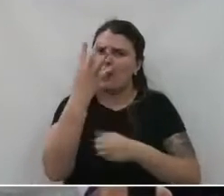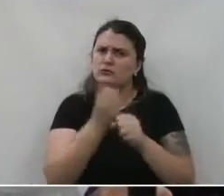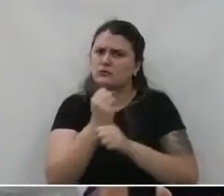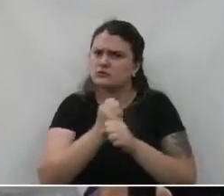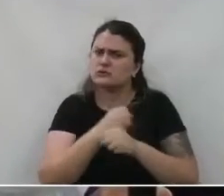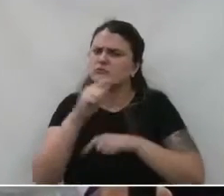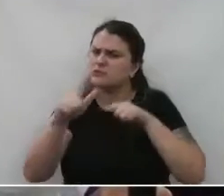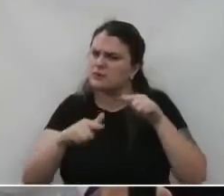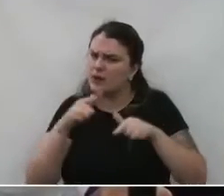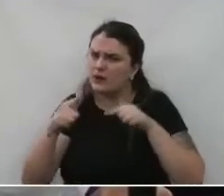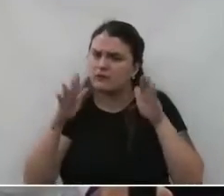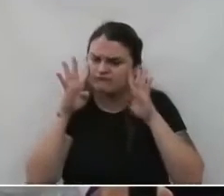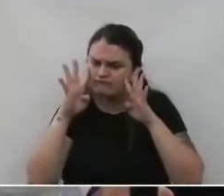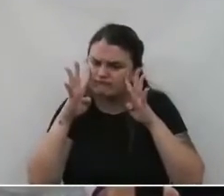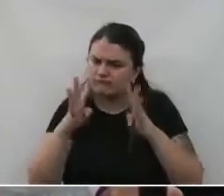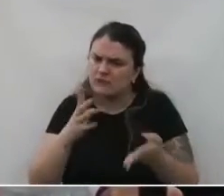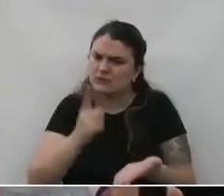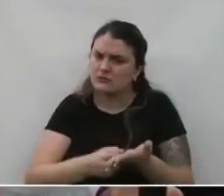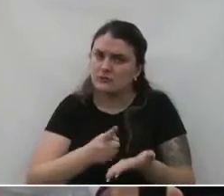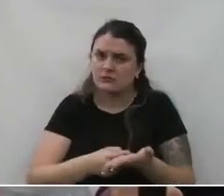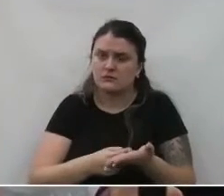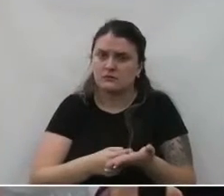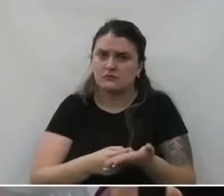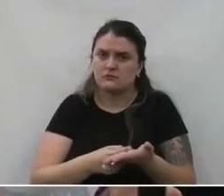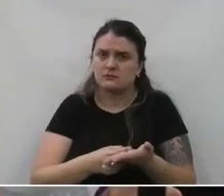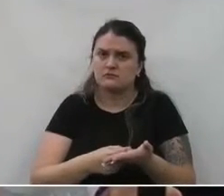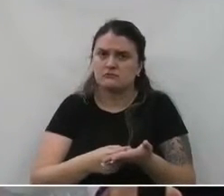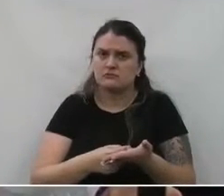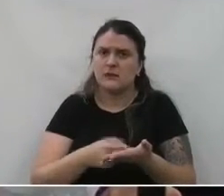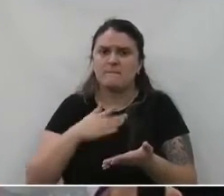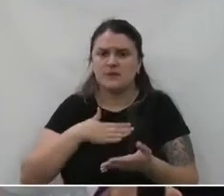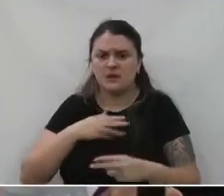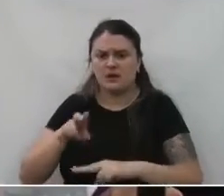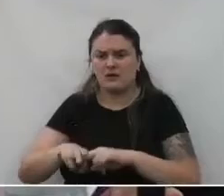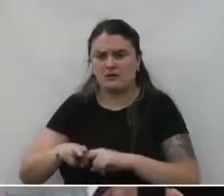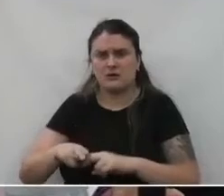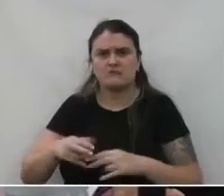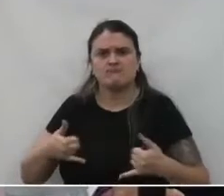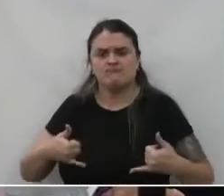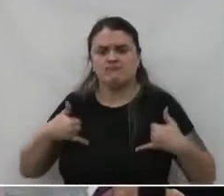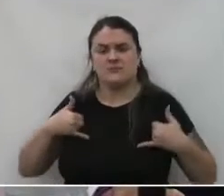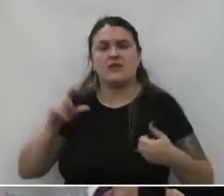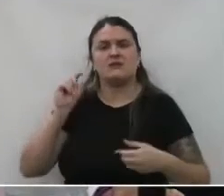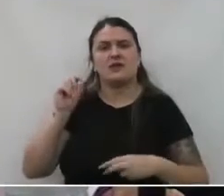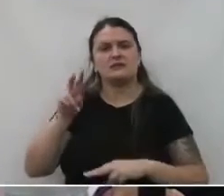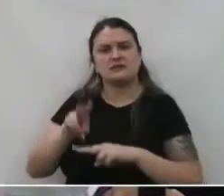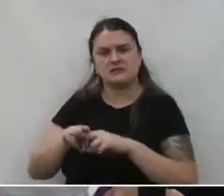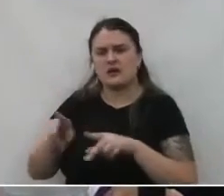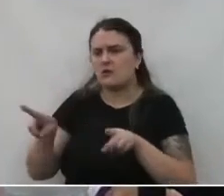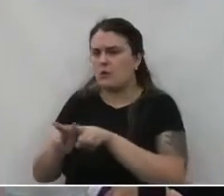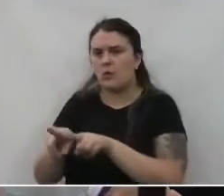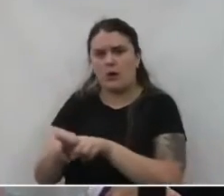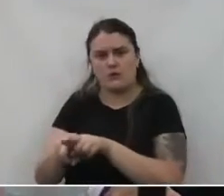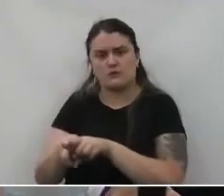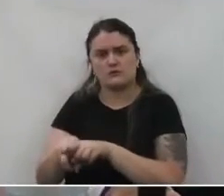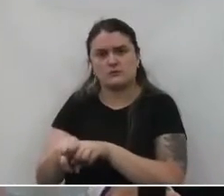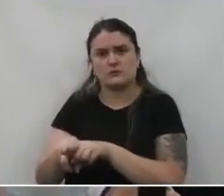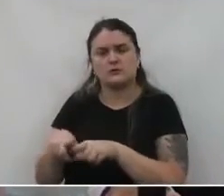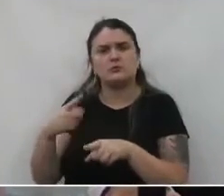de muita dedicação, honrando essa cadeira. Espero que quem sente aqui honre também, porque